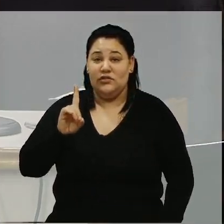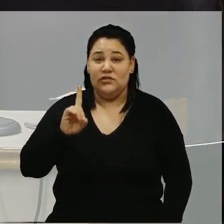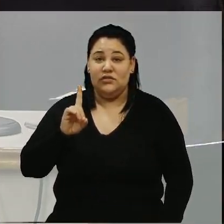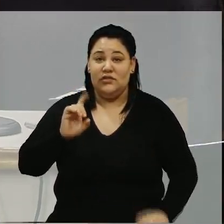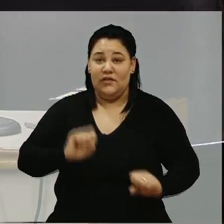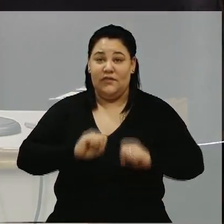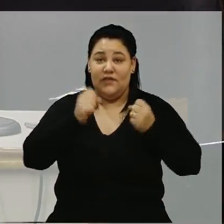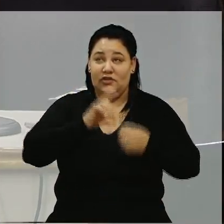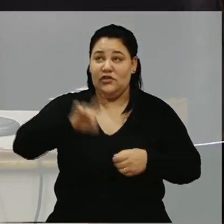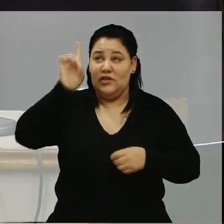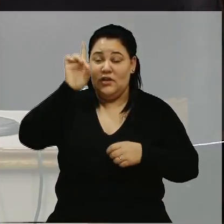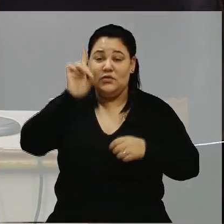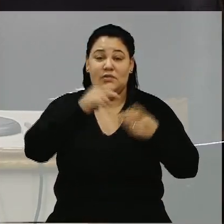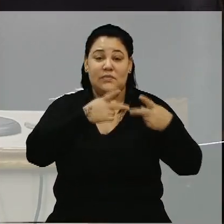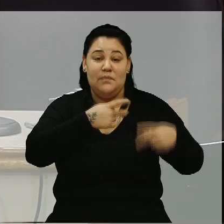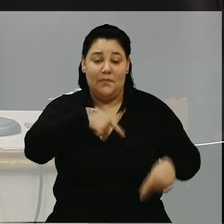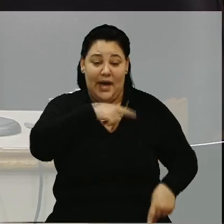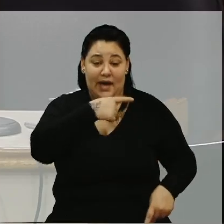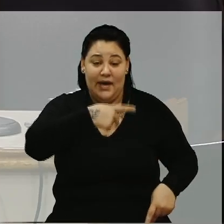Pátria e defende Liberdade.